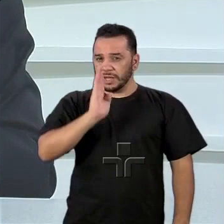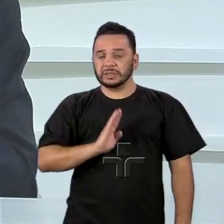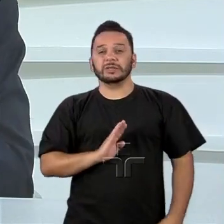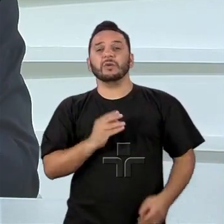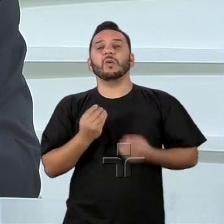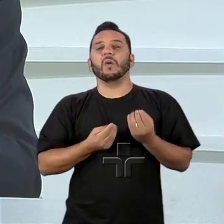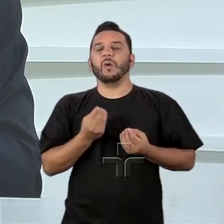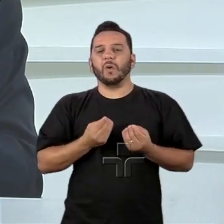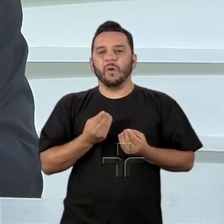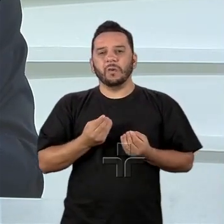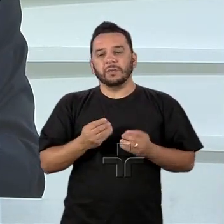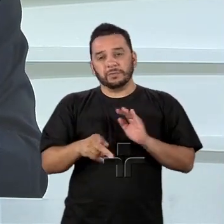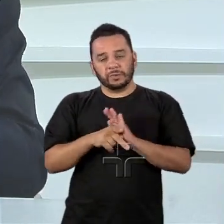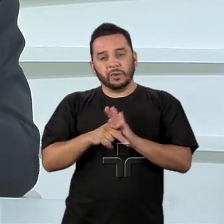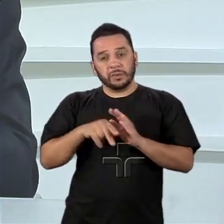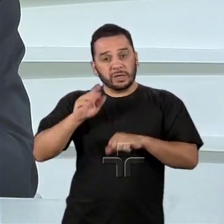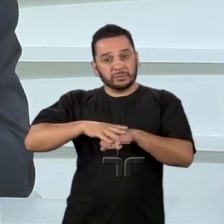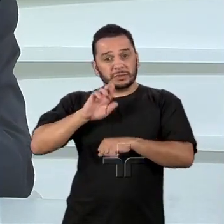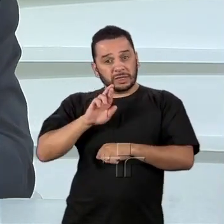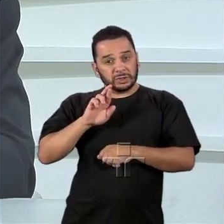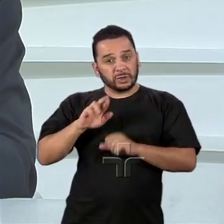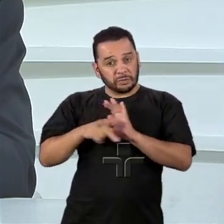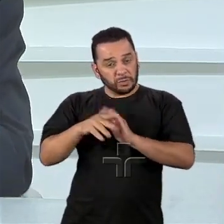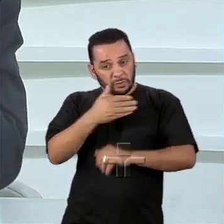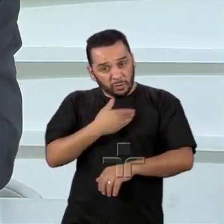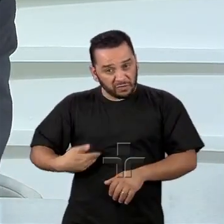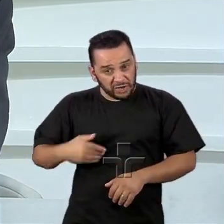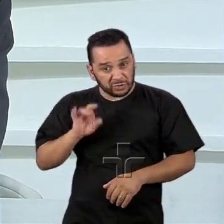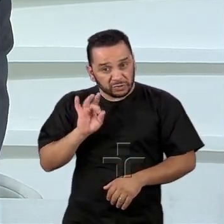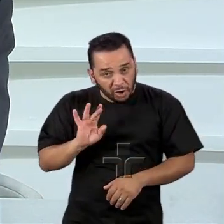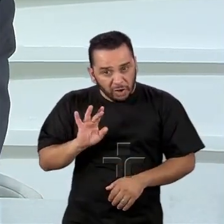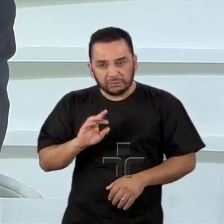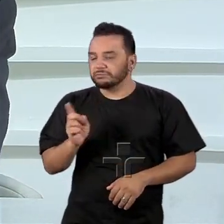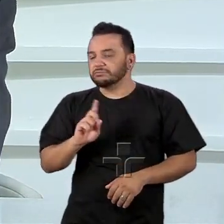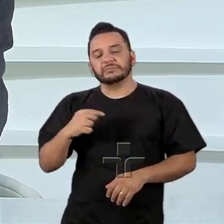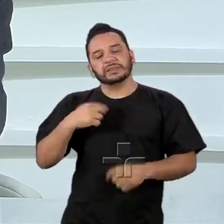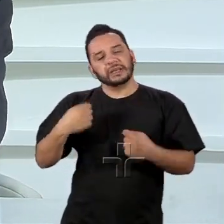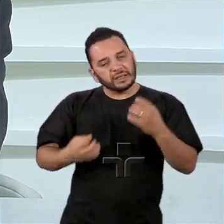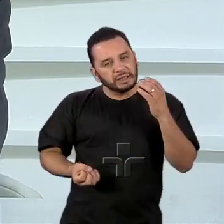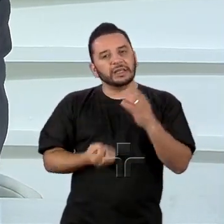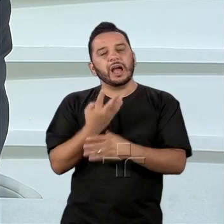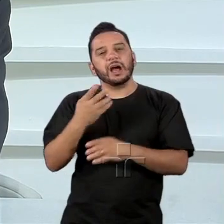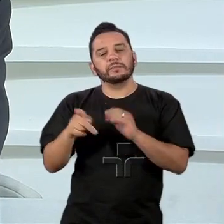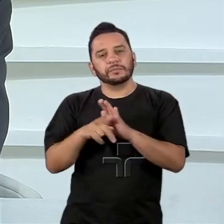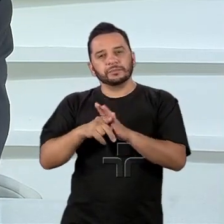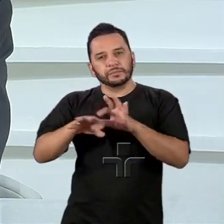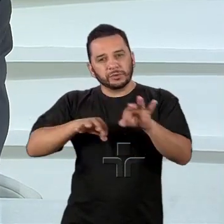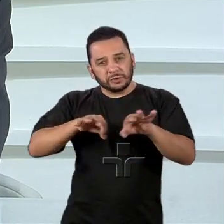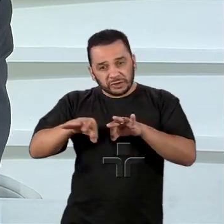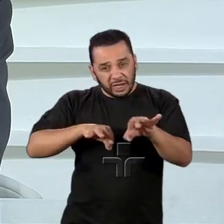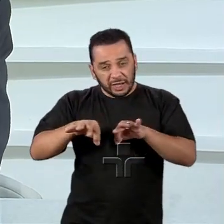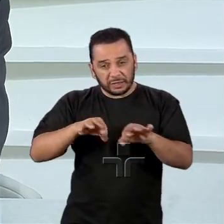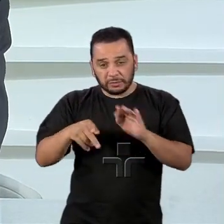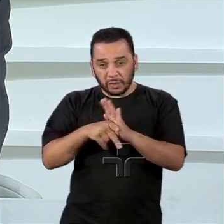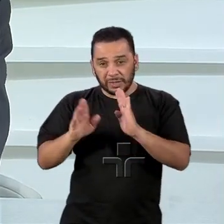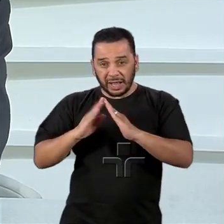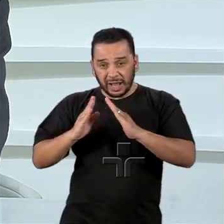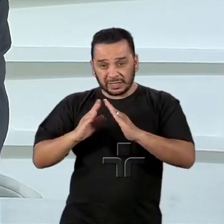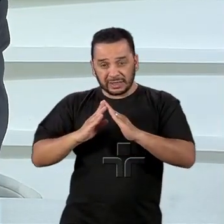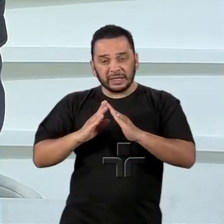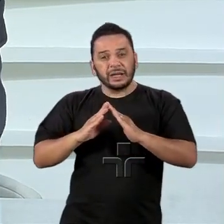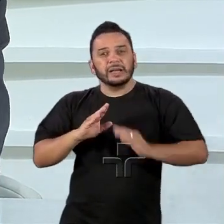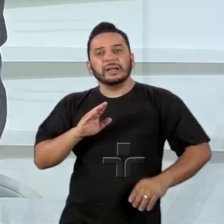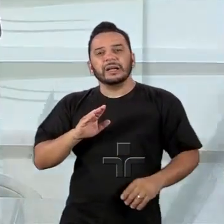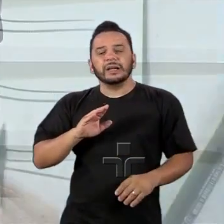depende só do Itamaraty, depende da capacidade de um projeto para fortalecer uma